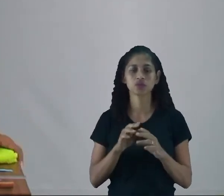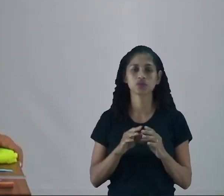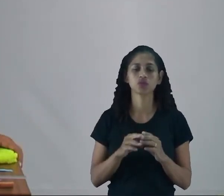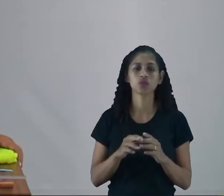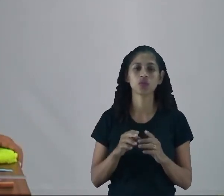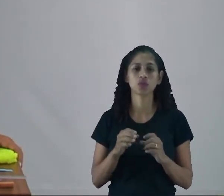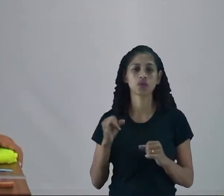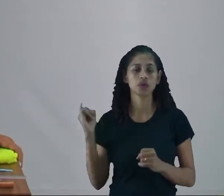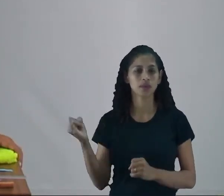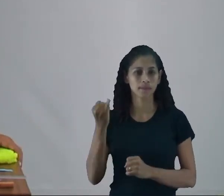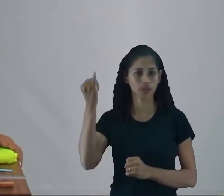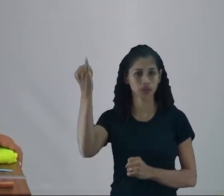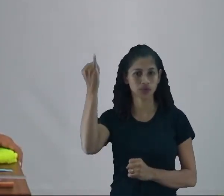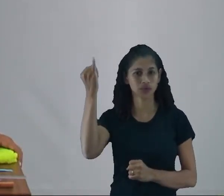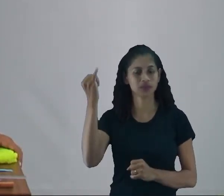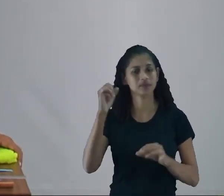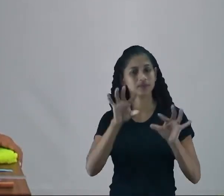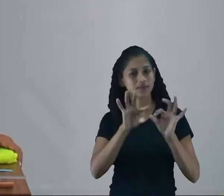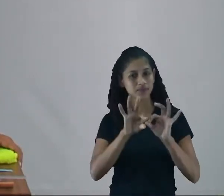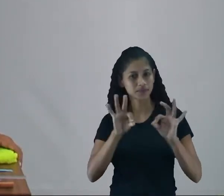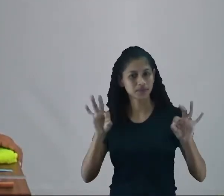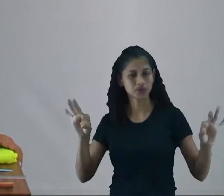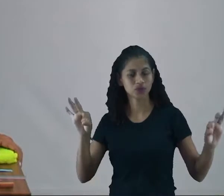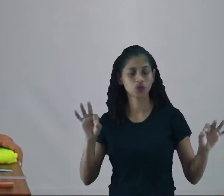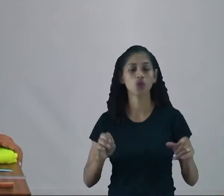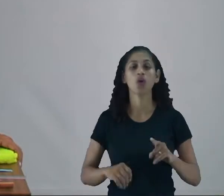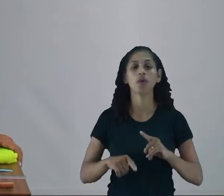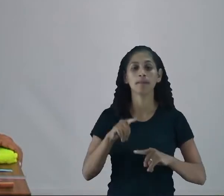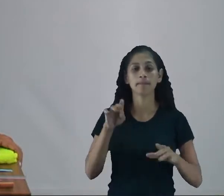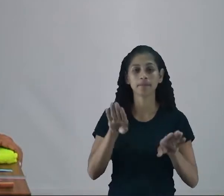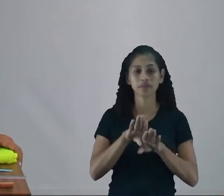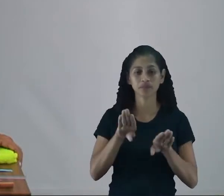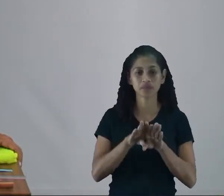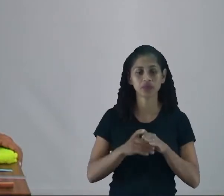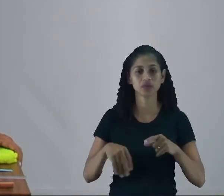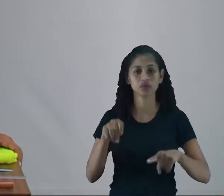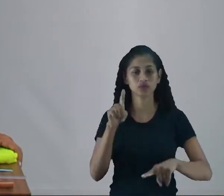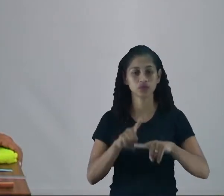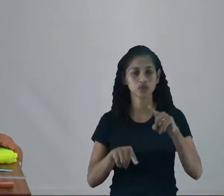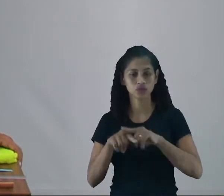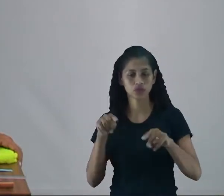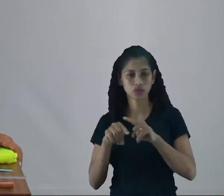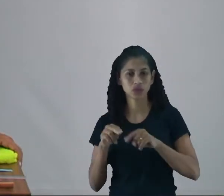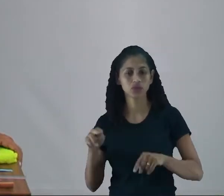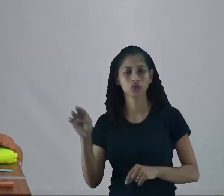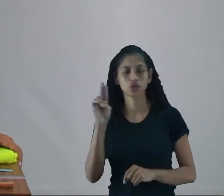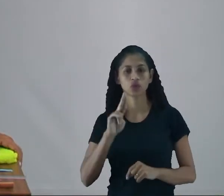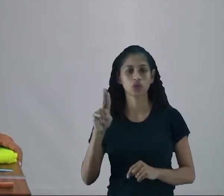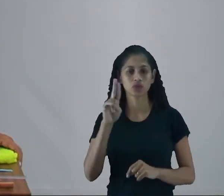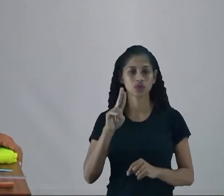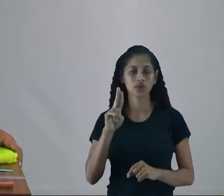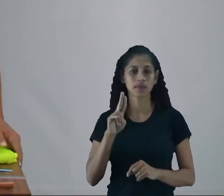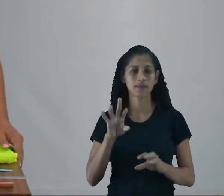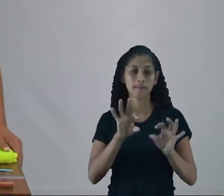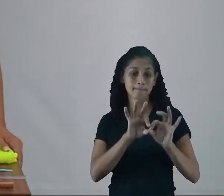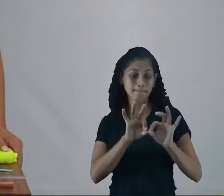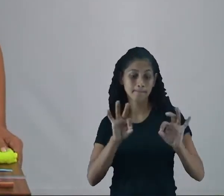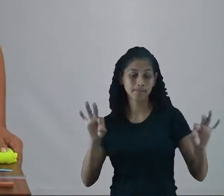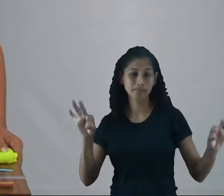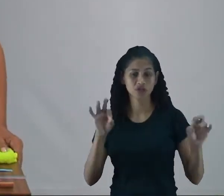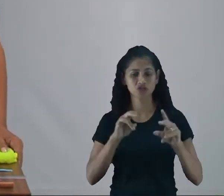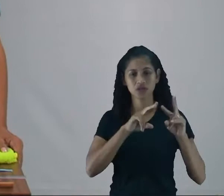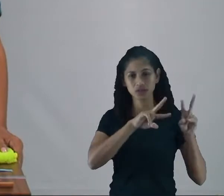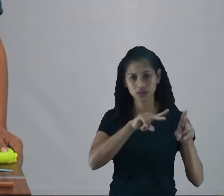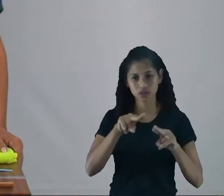importância disso e os instrumentos que nós costumamos a utilizar para medir as coisas, certo?